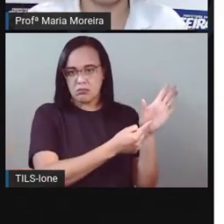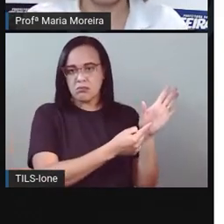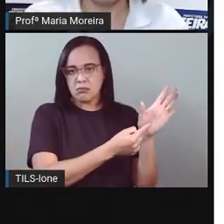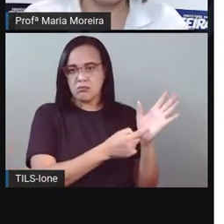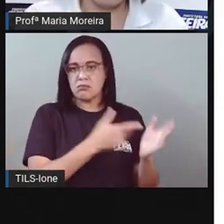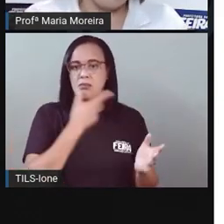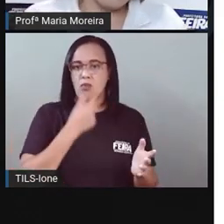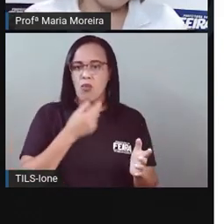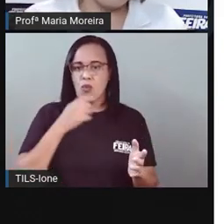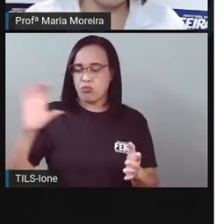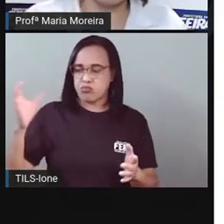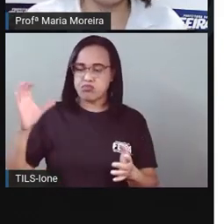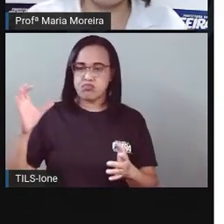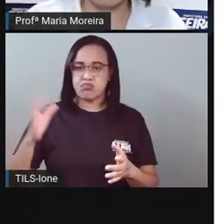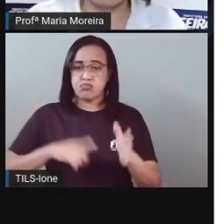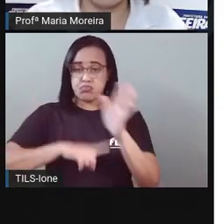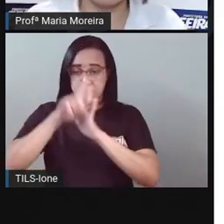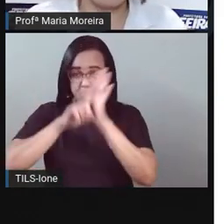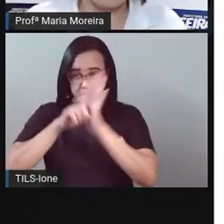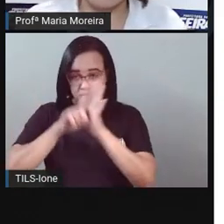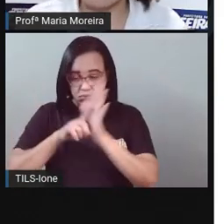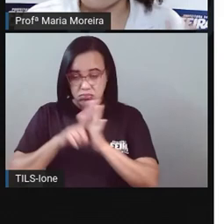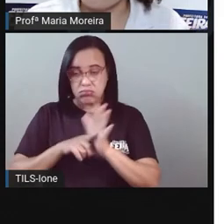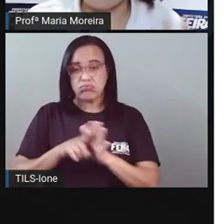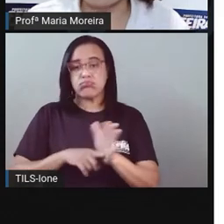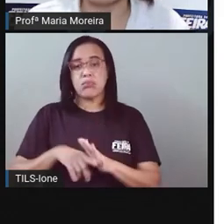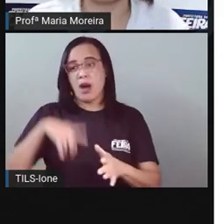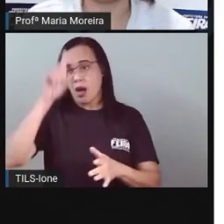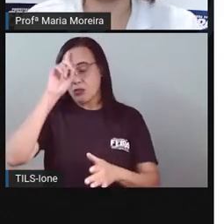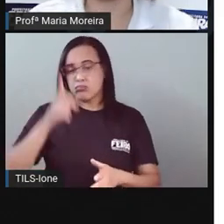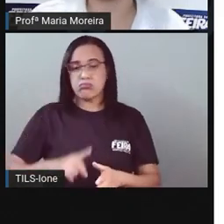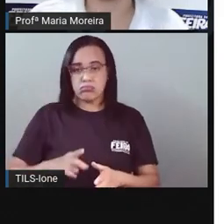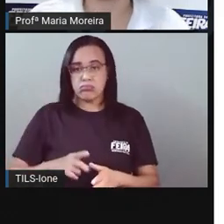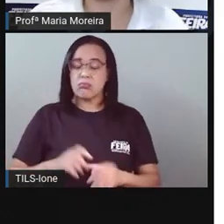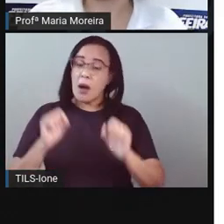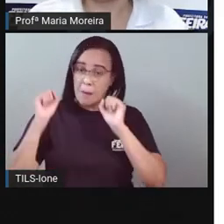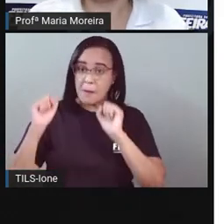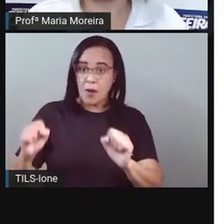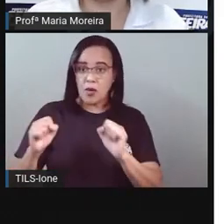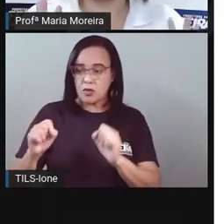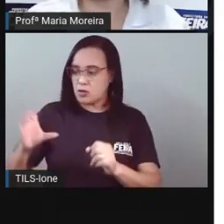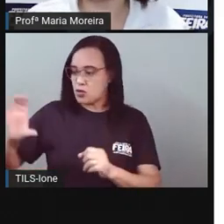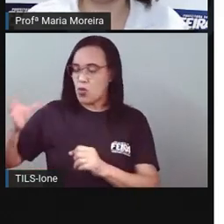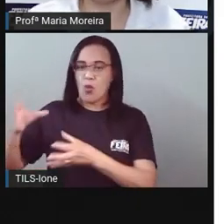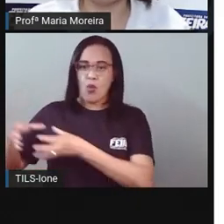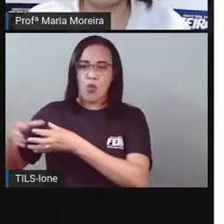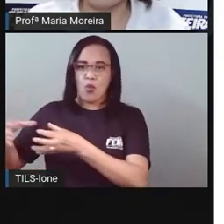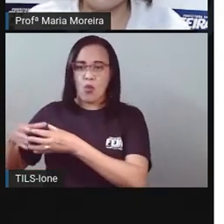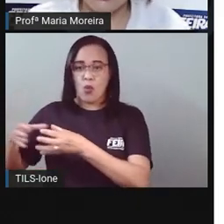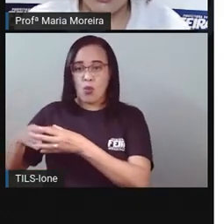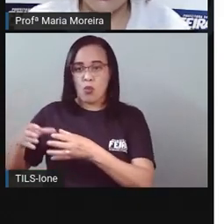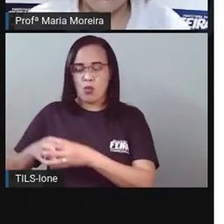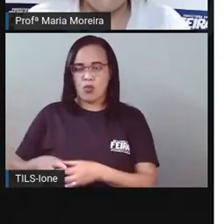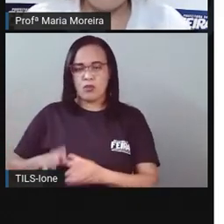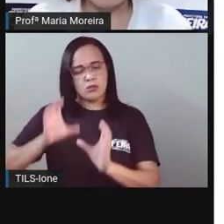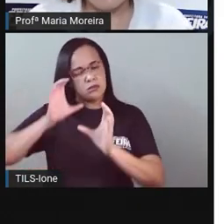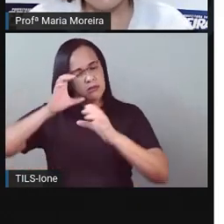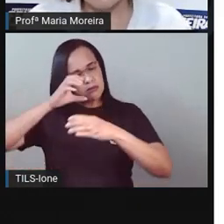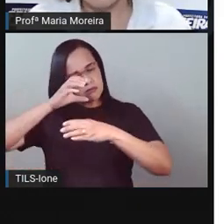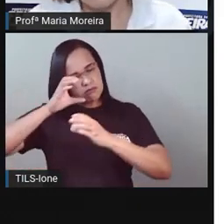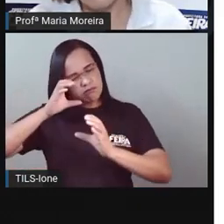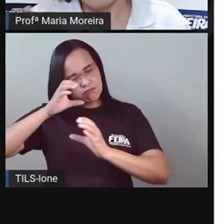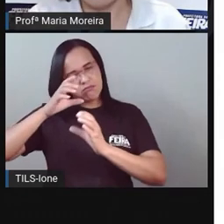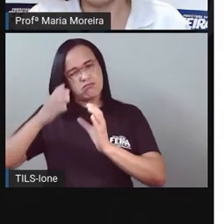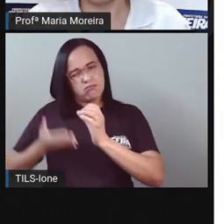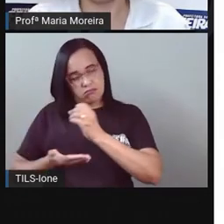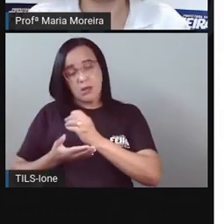Explicar Com mais exatidão Que não é o caso Da Pramaria Porque ela é professora Aqui de vocês Né? Pedagoga E não astrônoma Mas